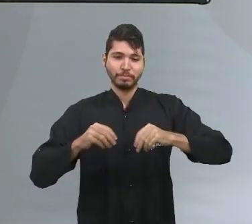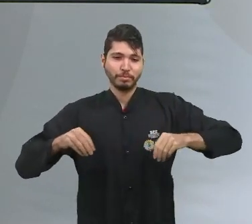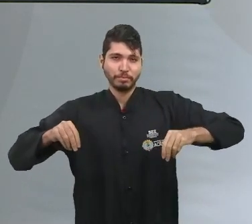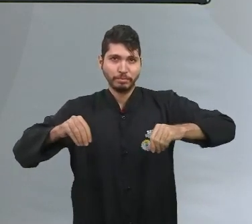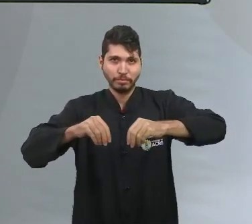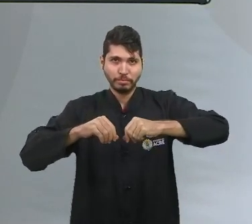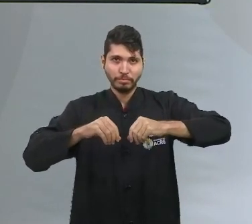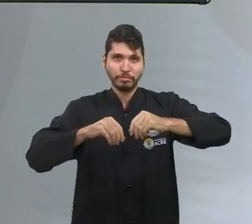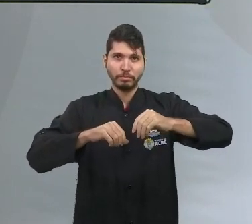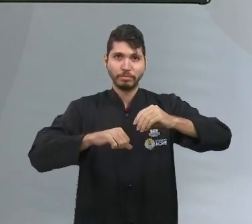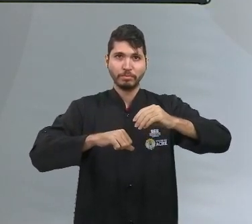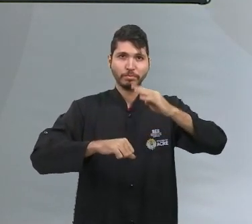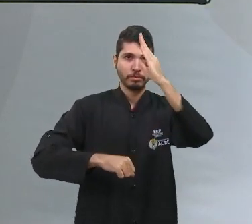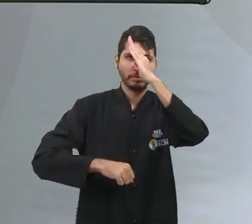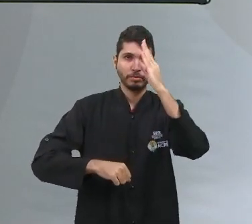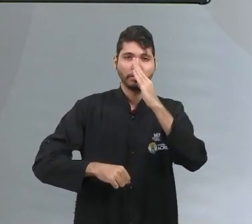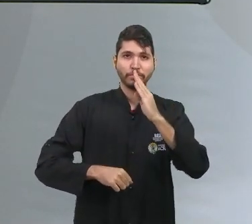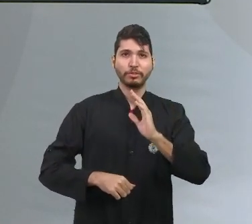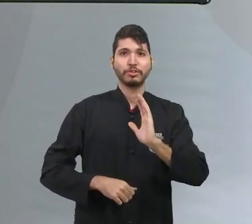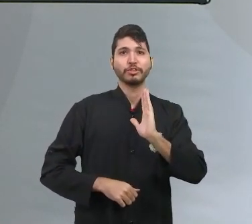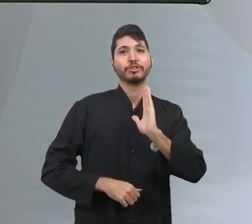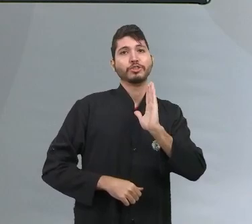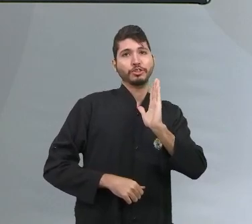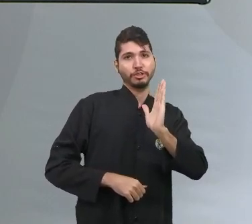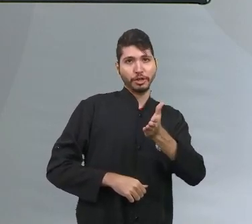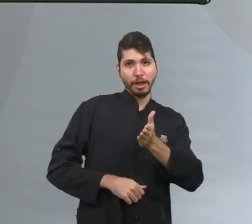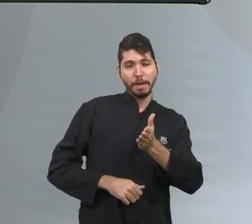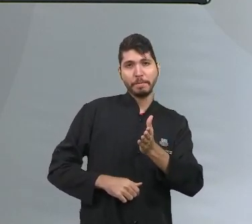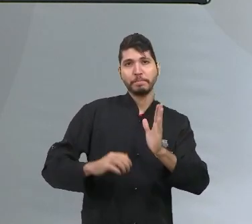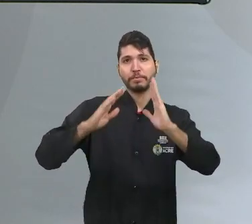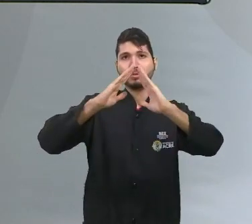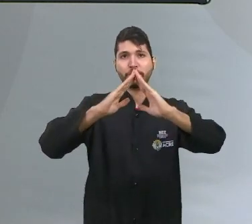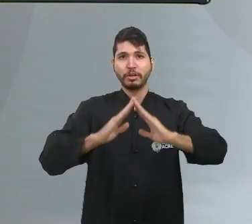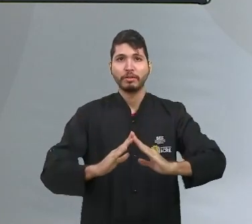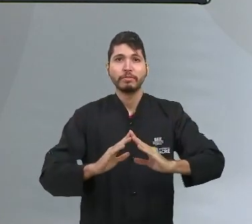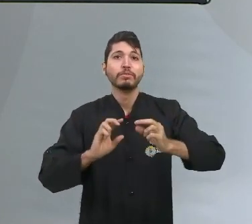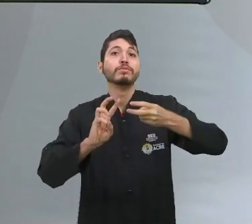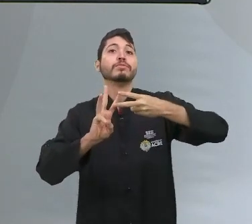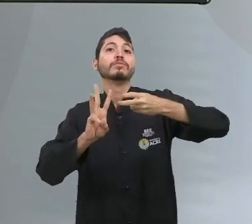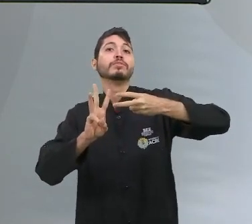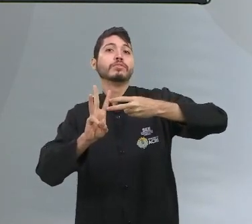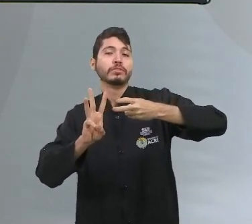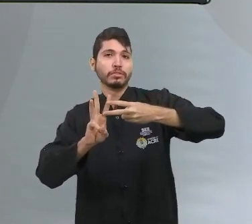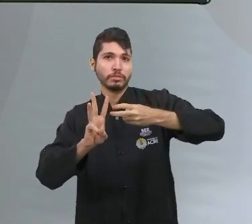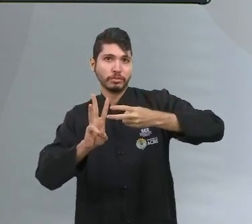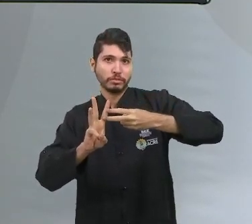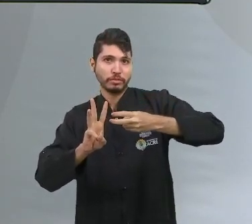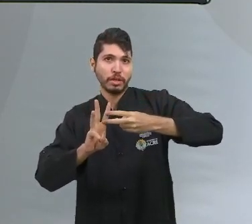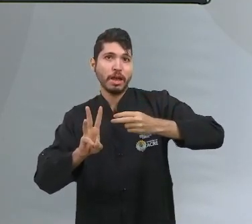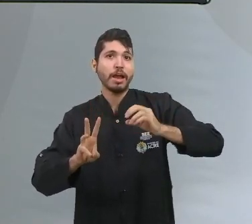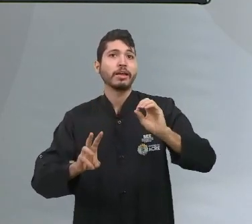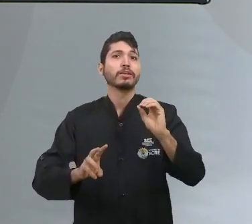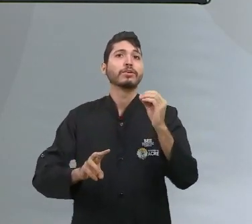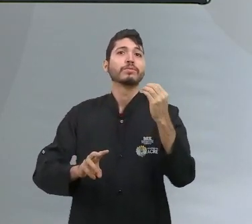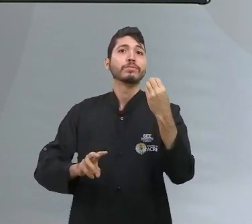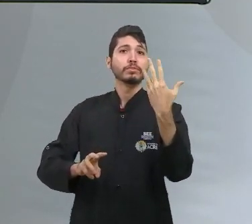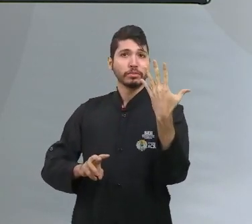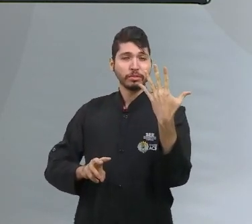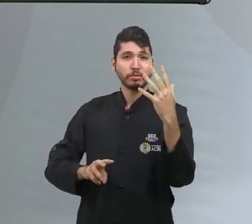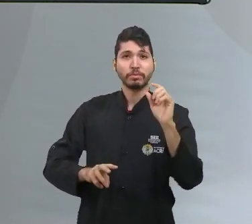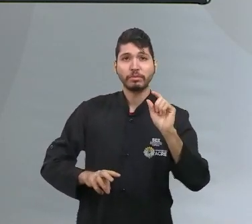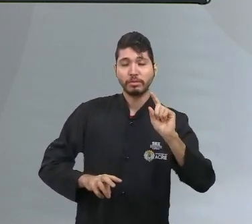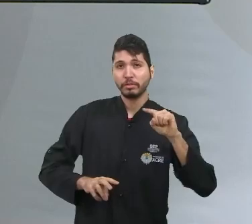ele já era ocupado pelos indígenas, pela população indígena. Ocorreu o processo de